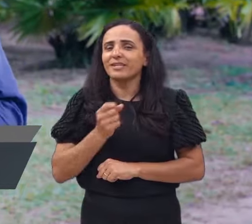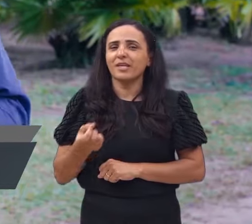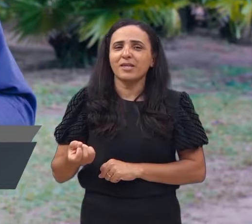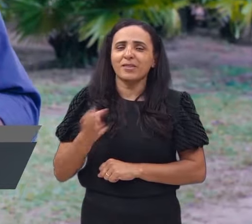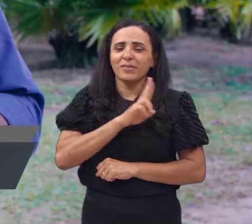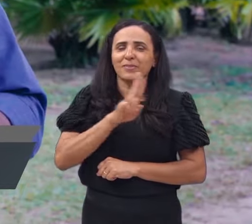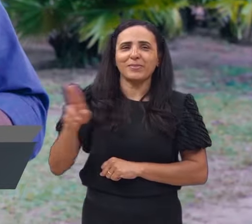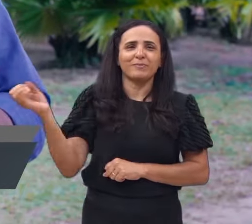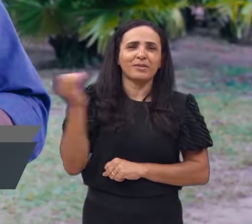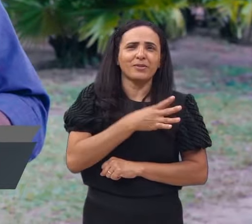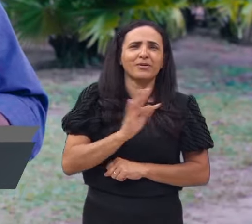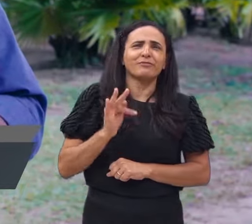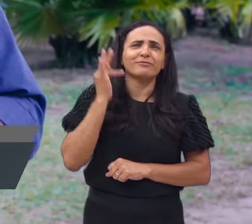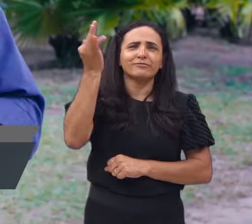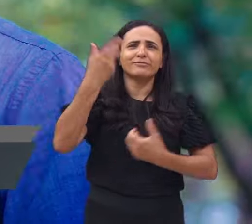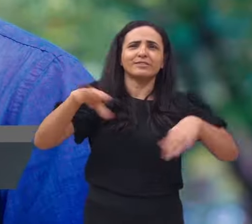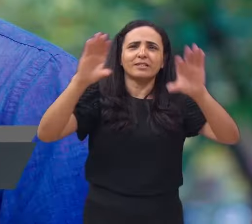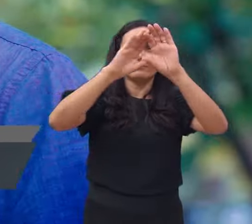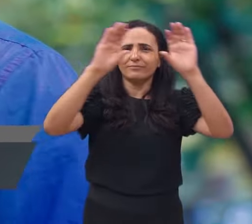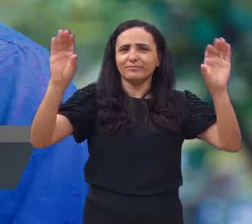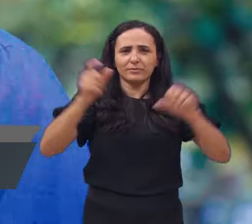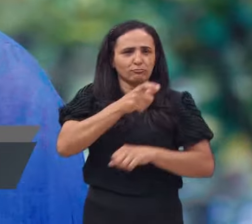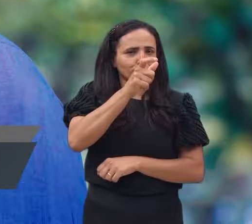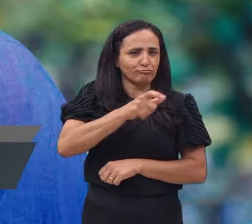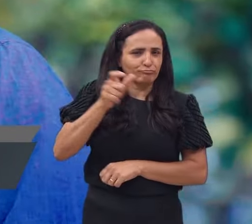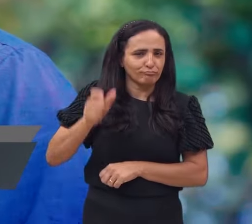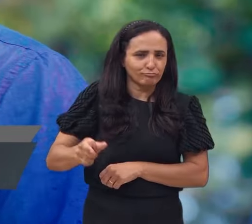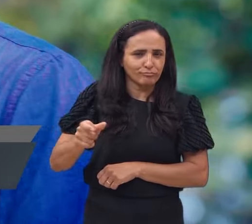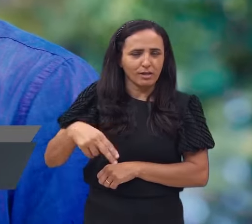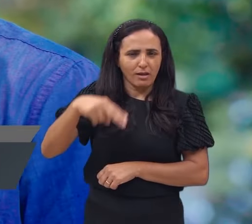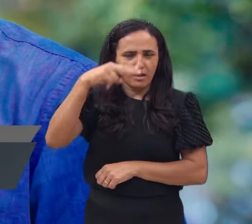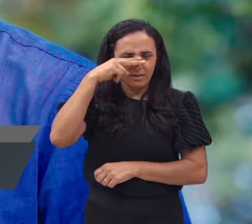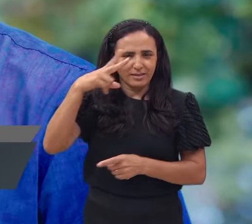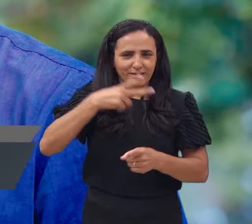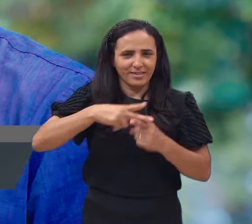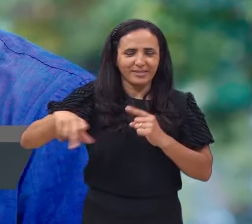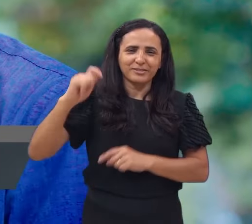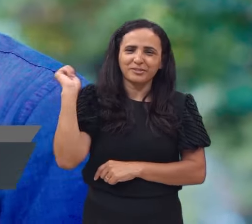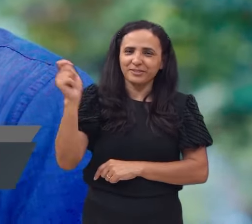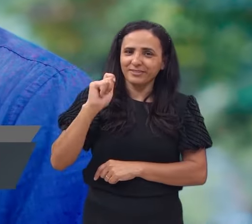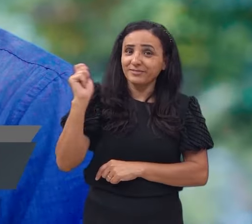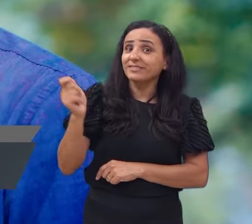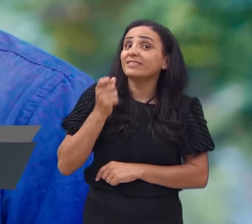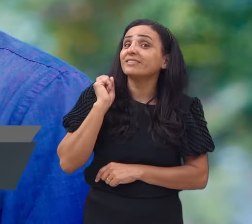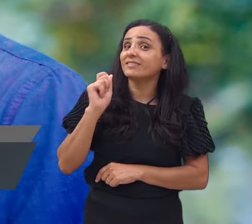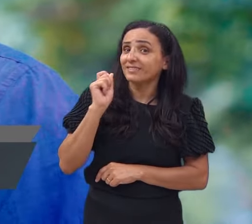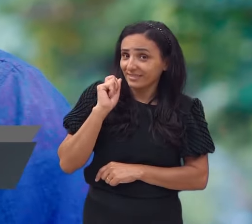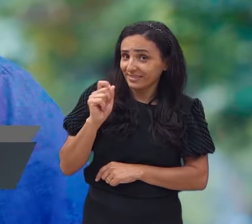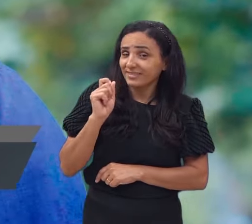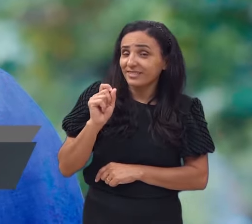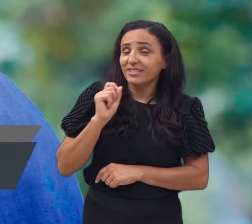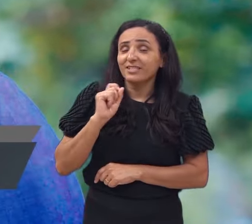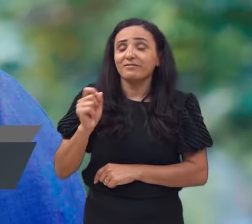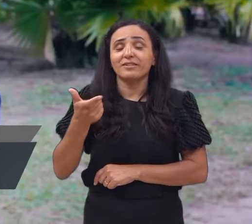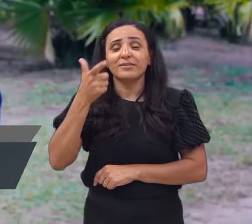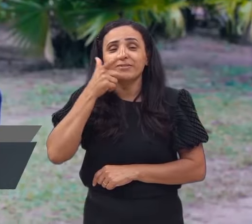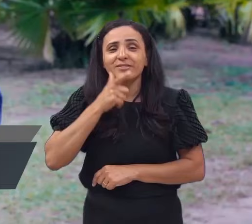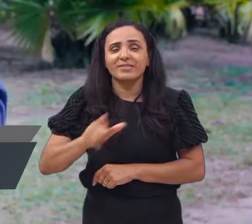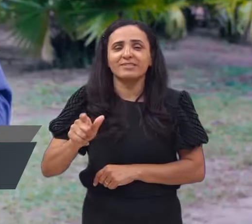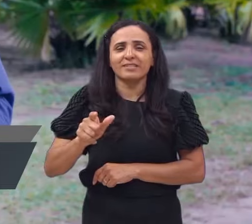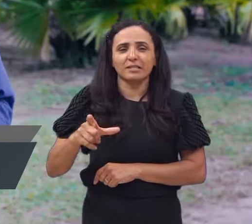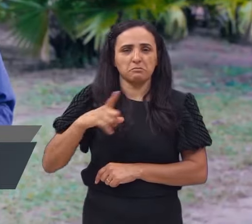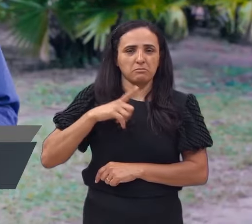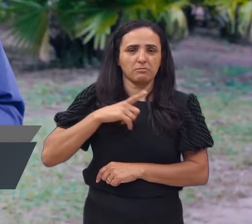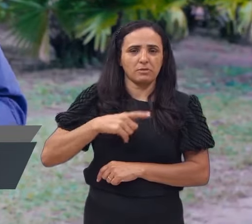Observe que, no texto, diz que, ao que vencer, o Senhor vai nos dar o manar escondido, e, além disso, Ele vai